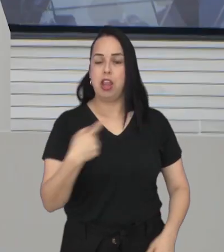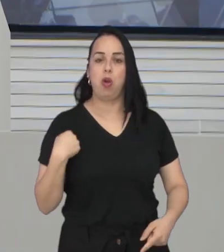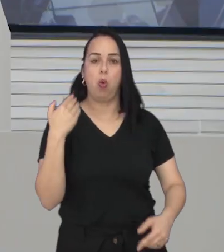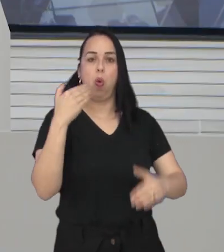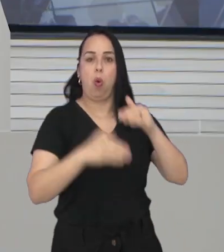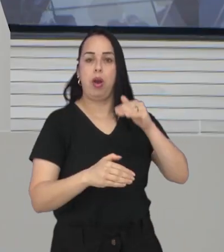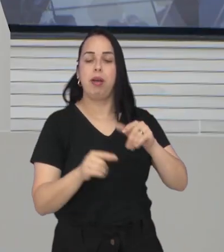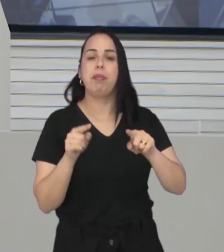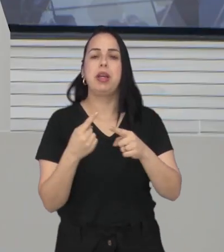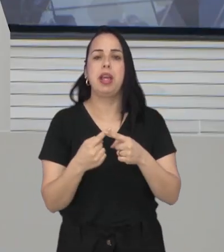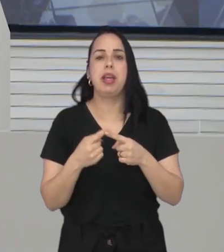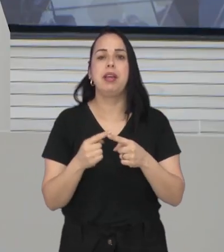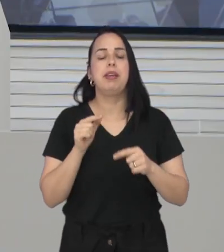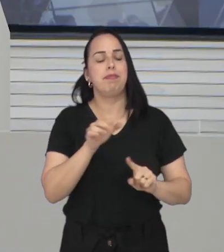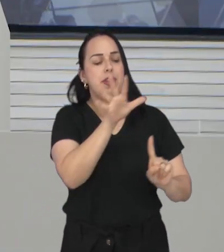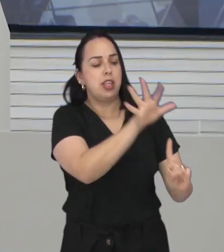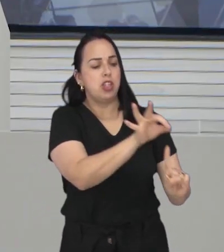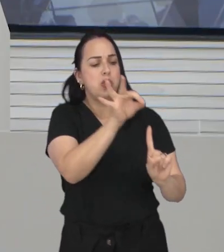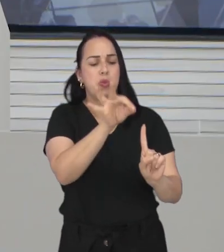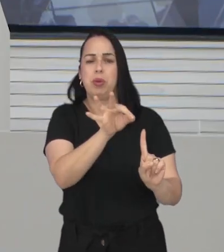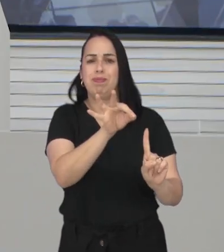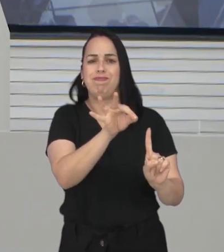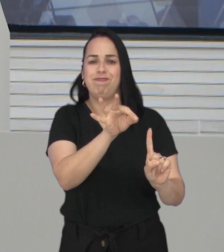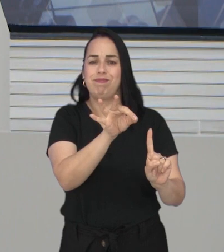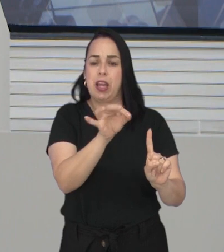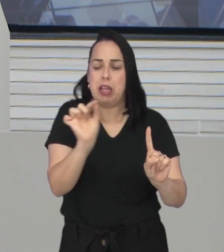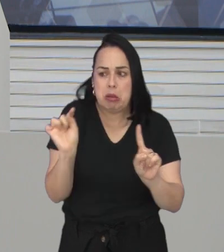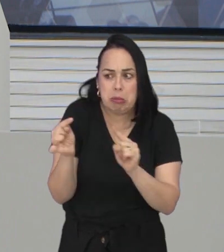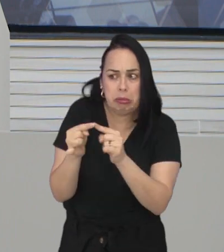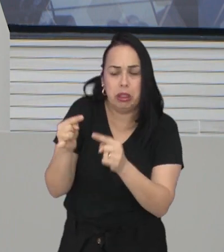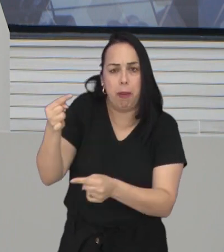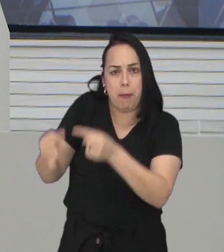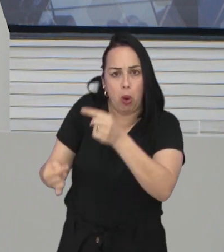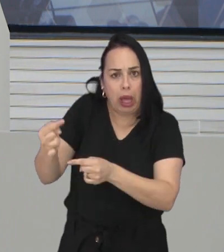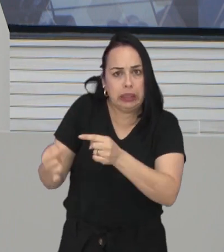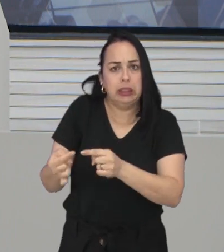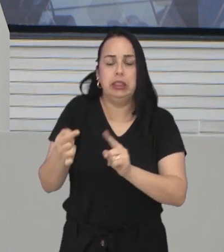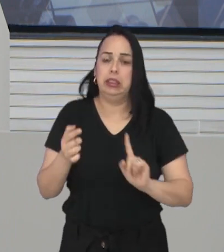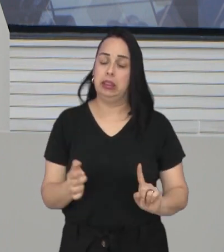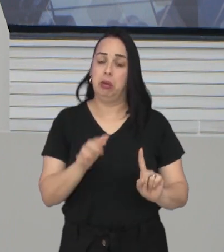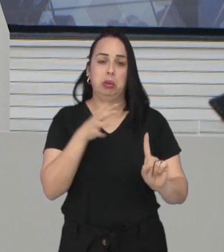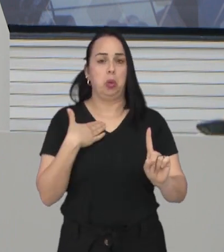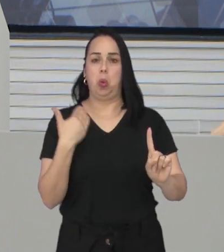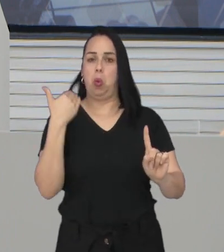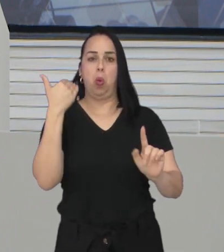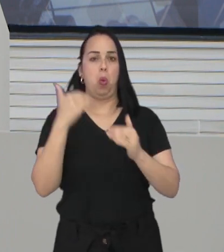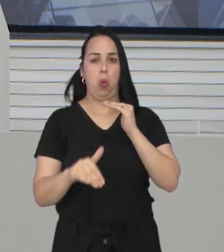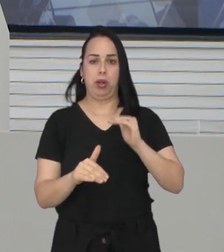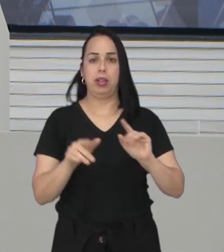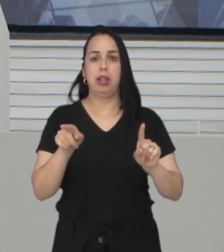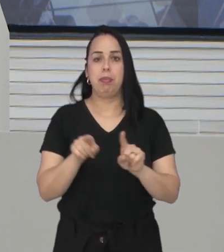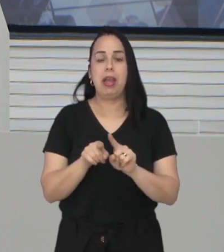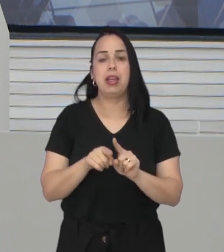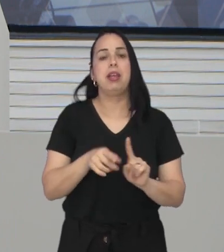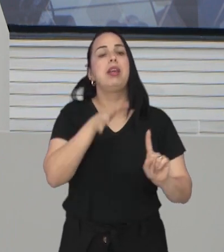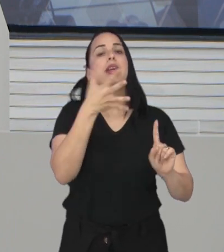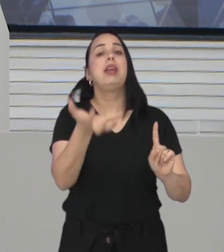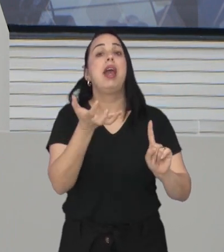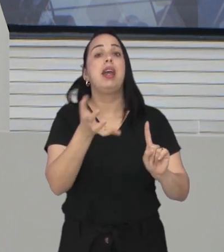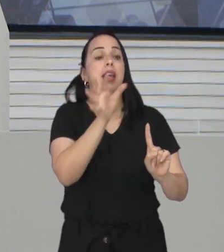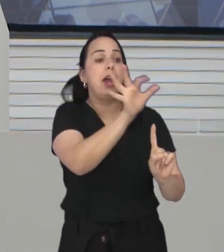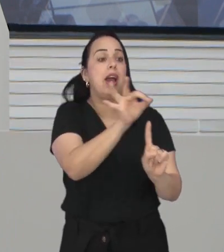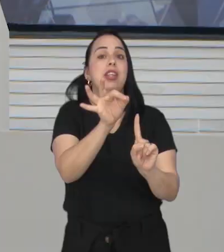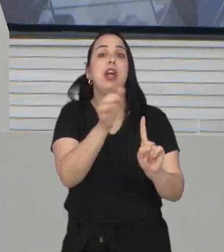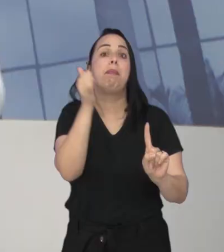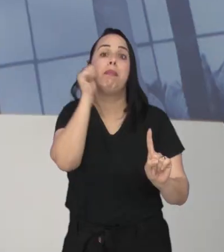Segundo o parlamentar, ele acredita que esta escolha foi motivada por questões políticas. Lino ainda defendeu a indicação de uma